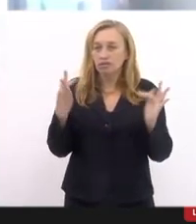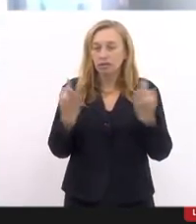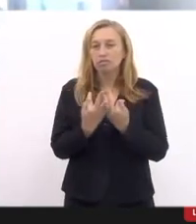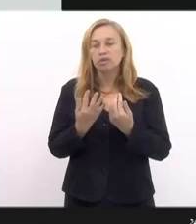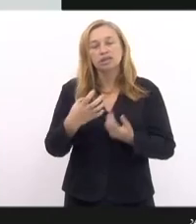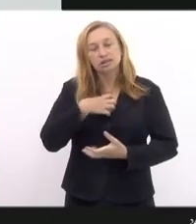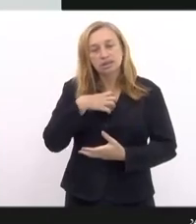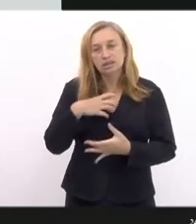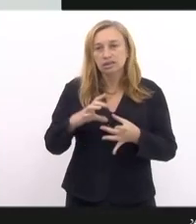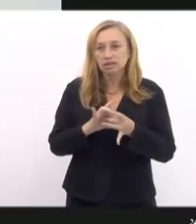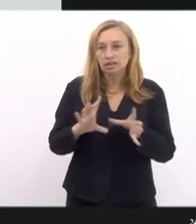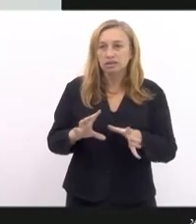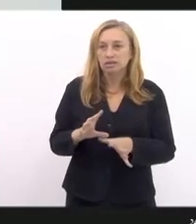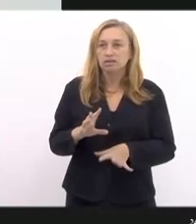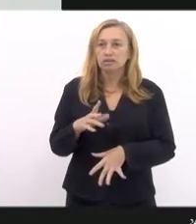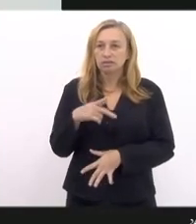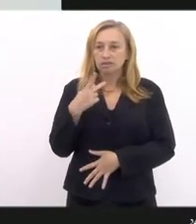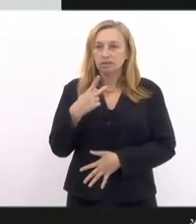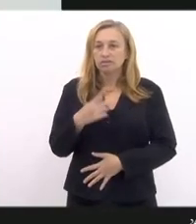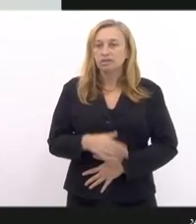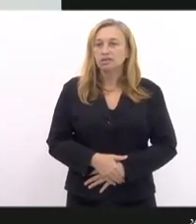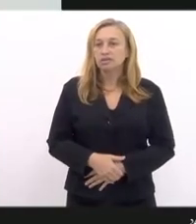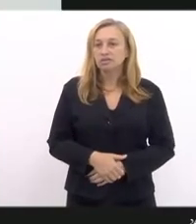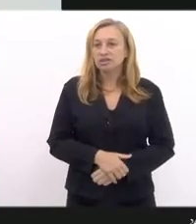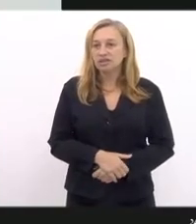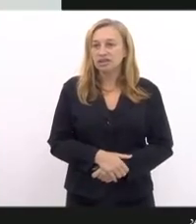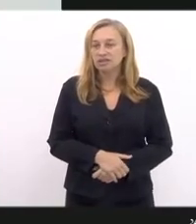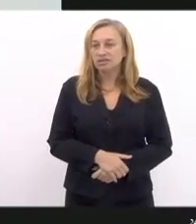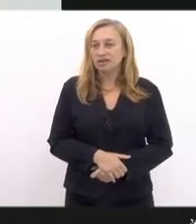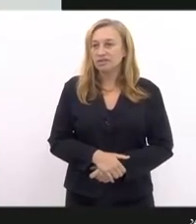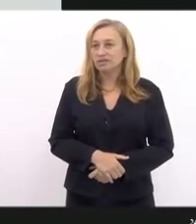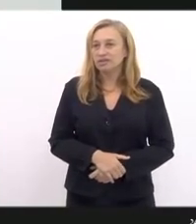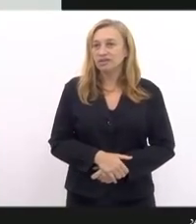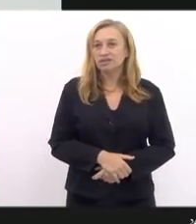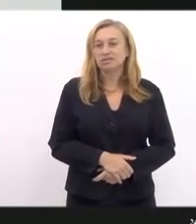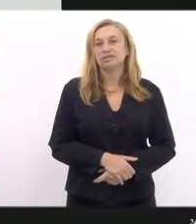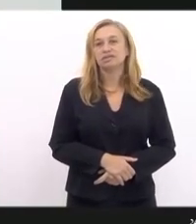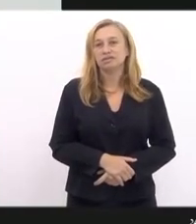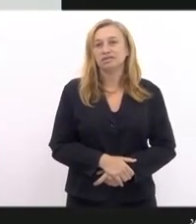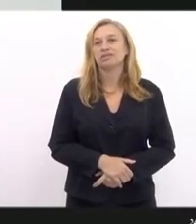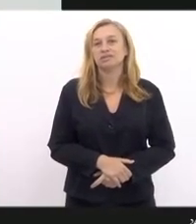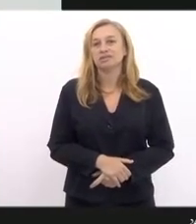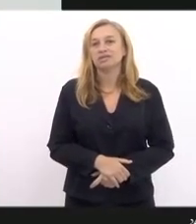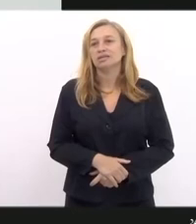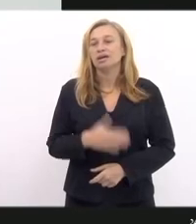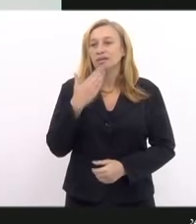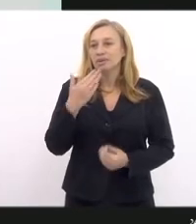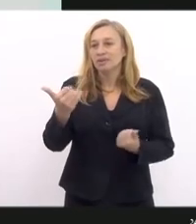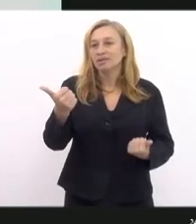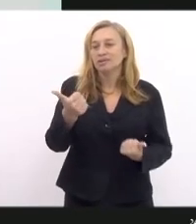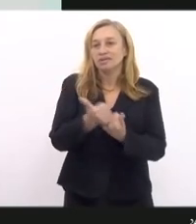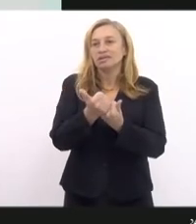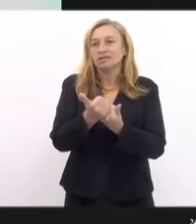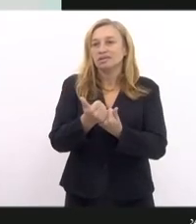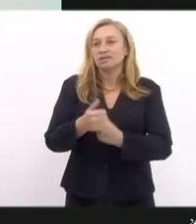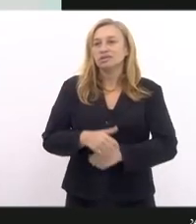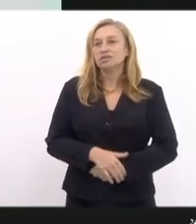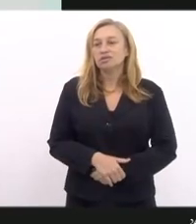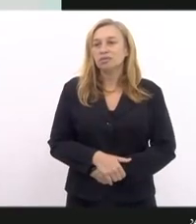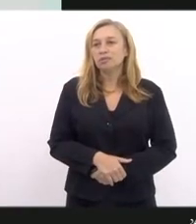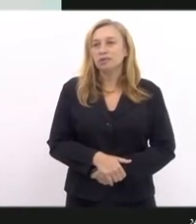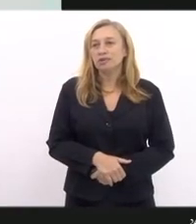à vontade aqui para fazer a sua demanda, a sua denúncia, ou pedir o apoio que você julgar